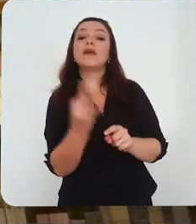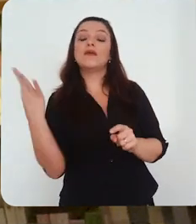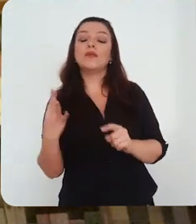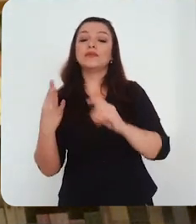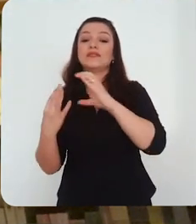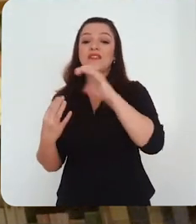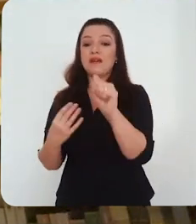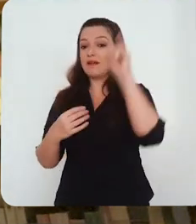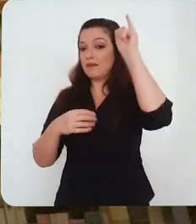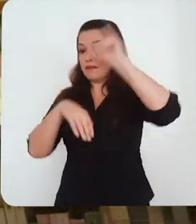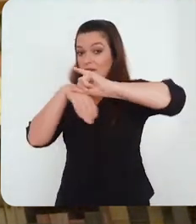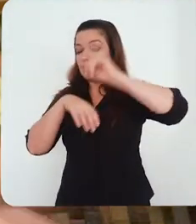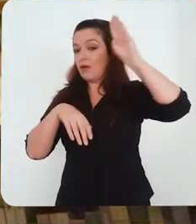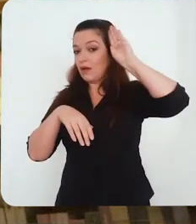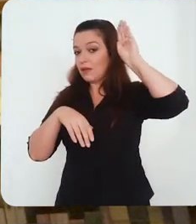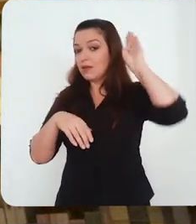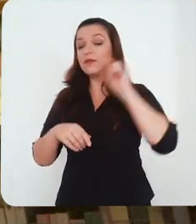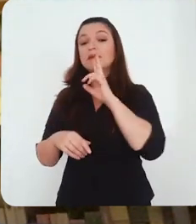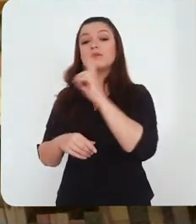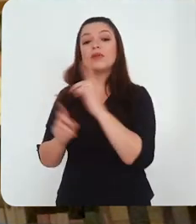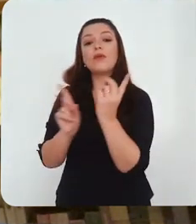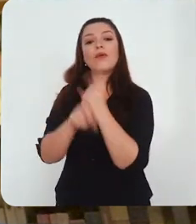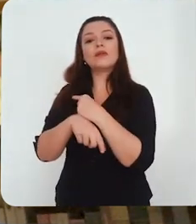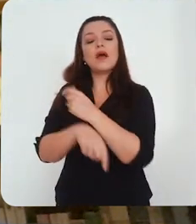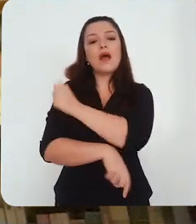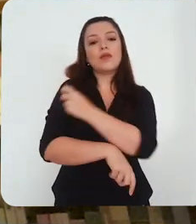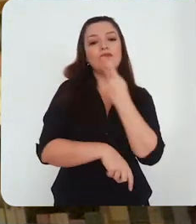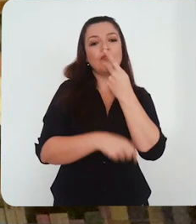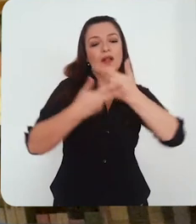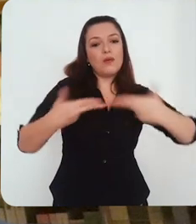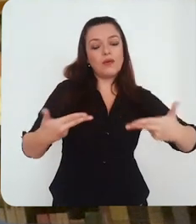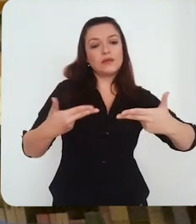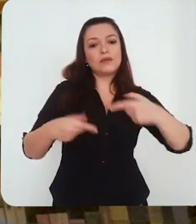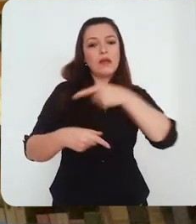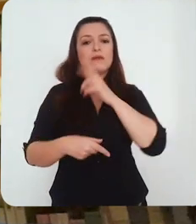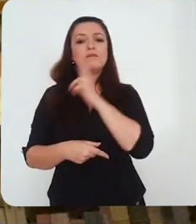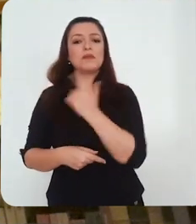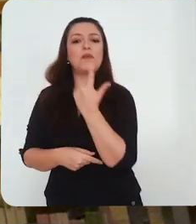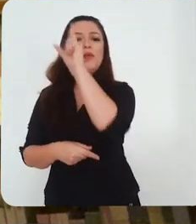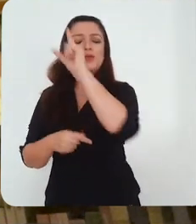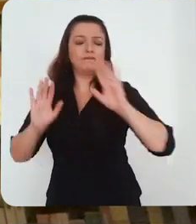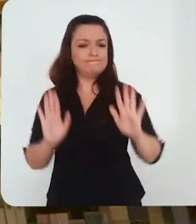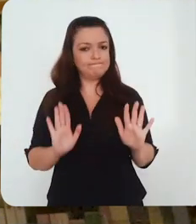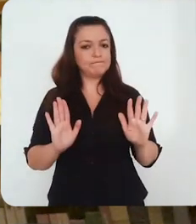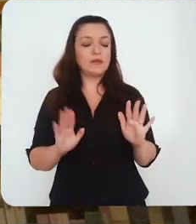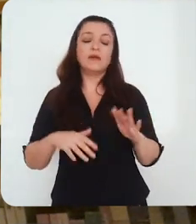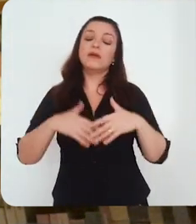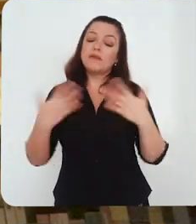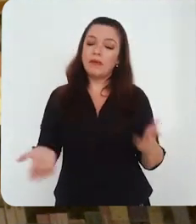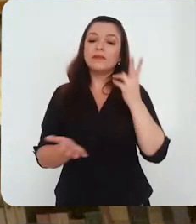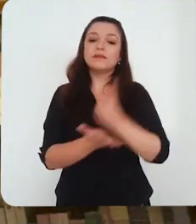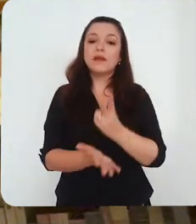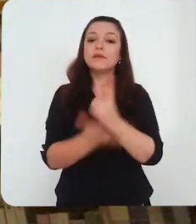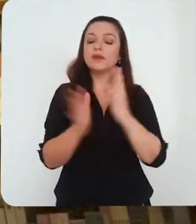alguns centros acadêmicos que tomaram uma posição que divergia das respostas encontradas nos questionários. De todo modo, aquilo que nós podemos ver